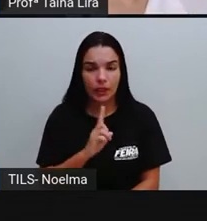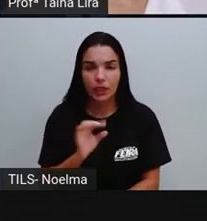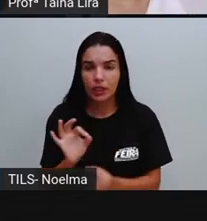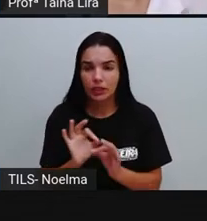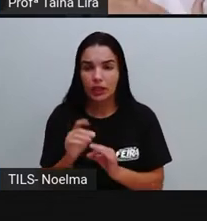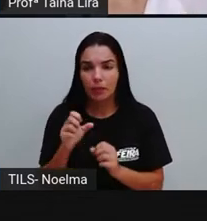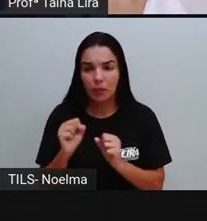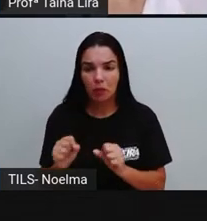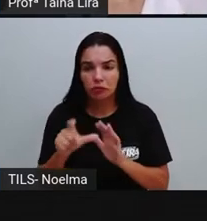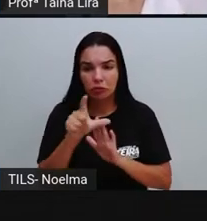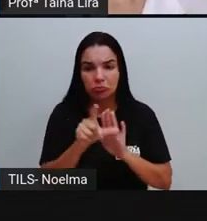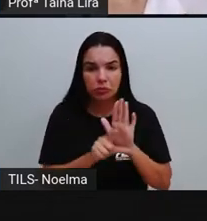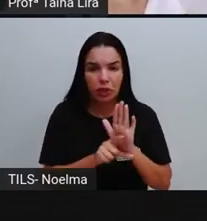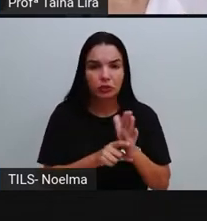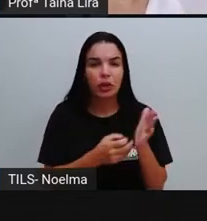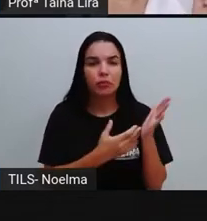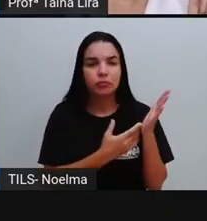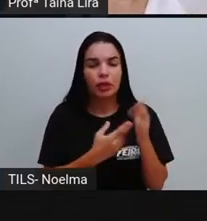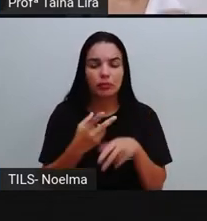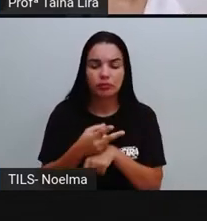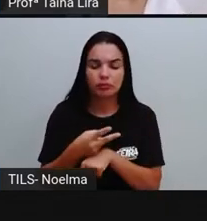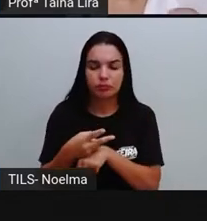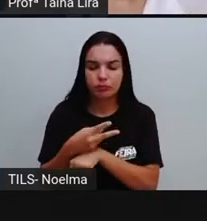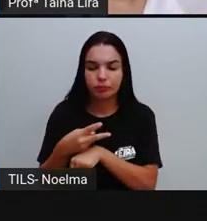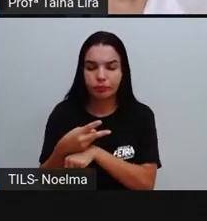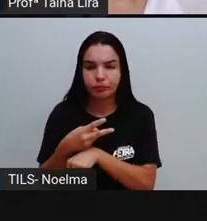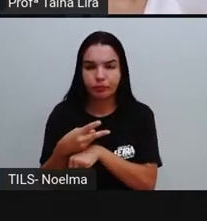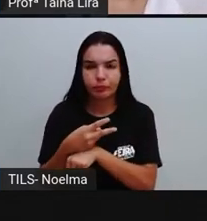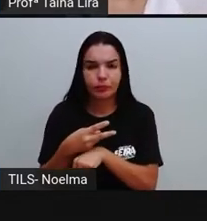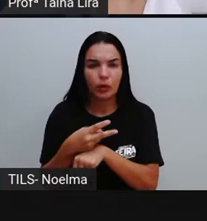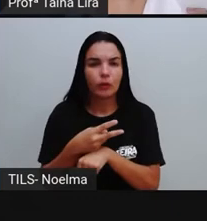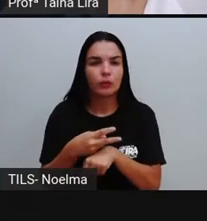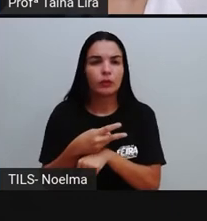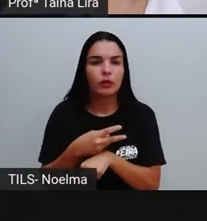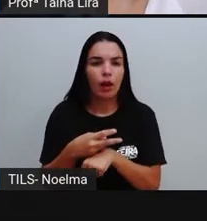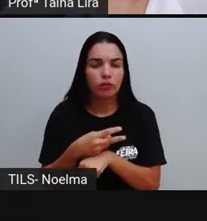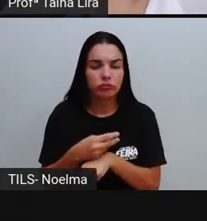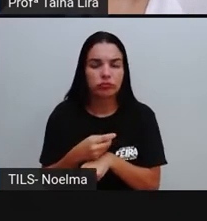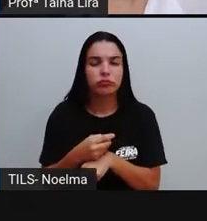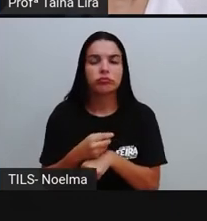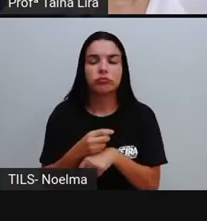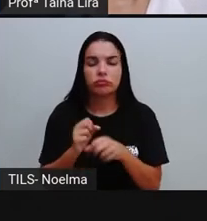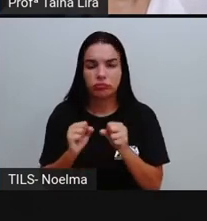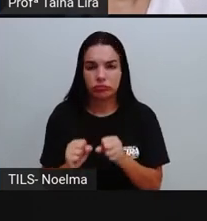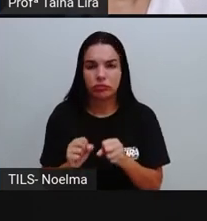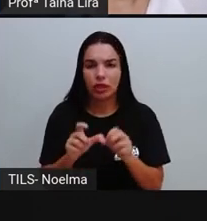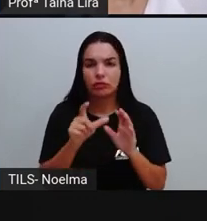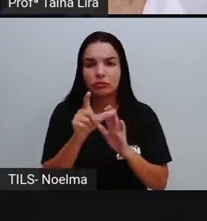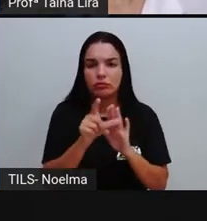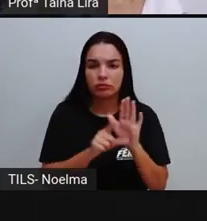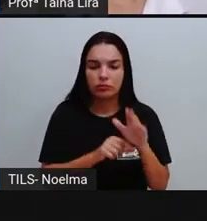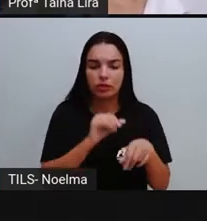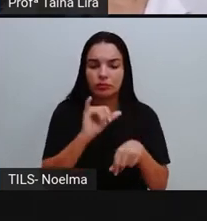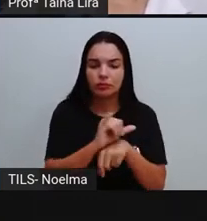playlist, tá? E procura, que tem lá o link, a Pro deixou tudo direitinho, certo?